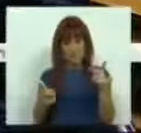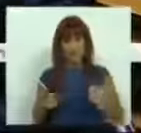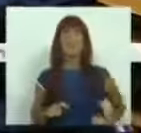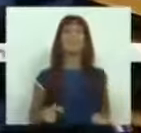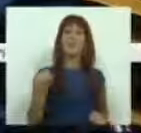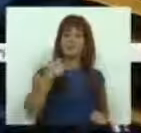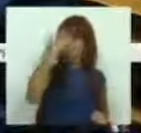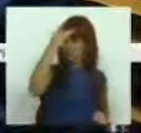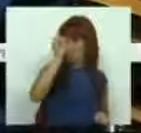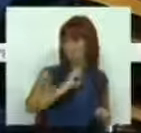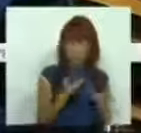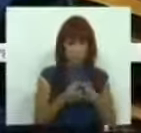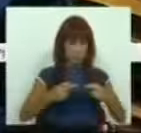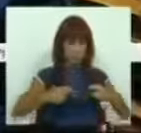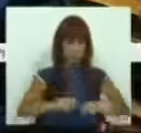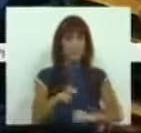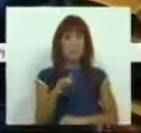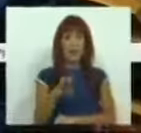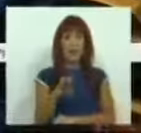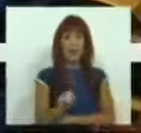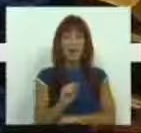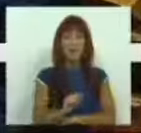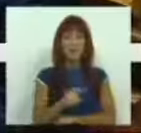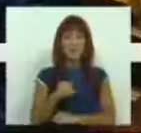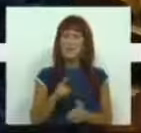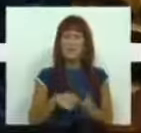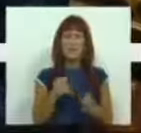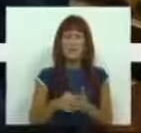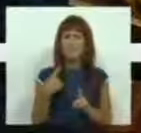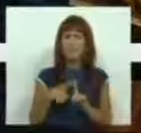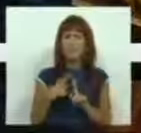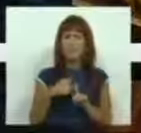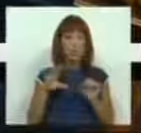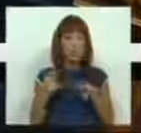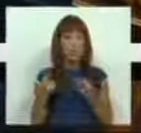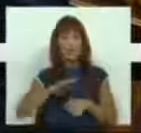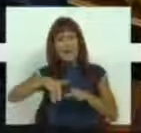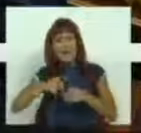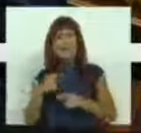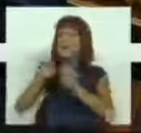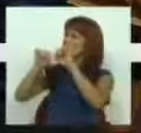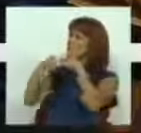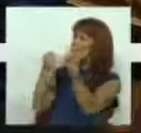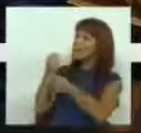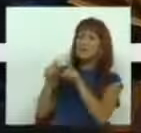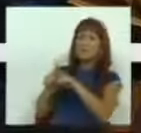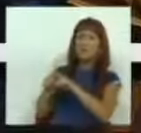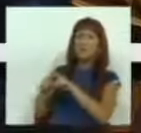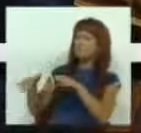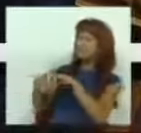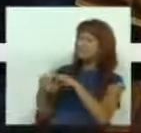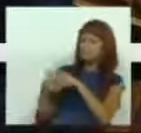Do nosso ponto de vista, do Grupo Parlamentar do Partido Socialista, é sempre positivo quando há a envolvência da sociedade civicamente